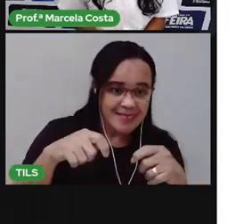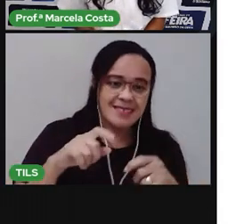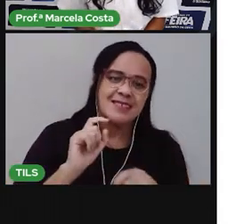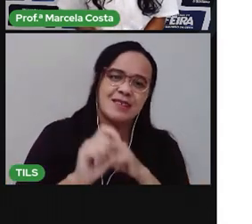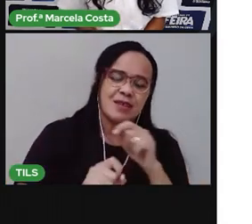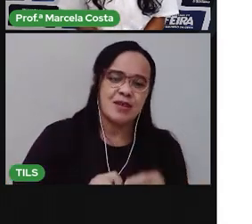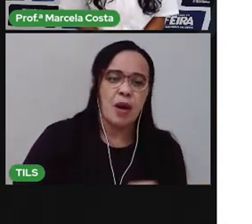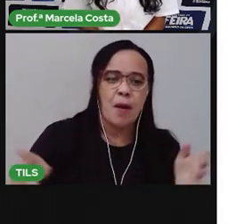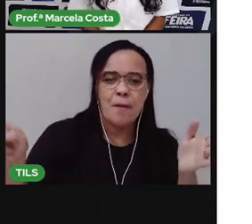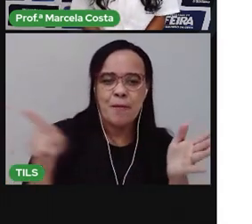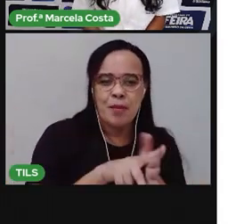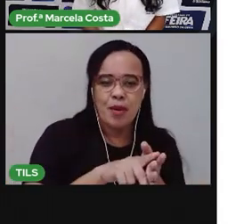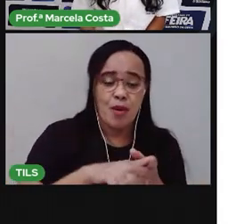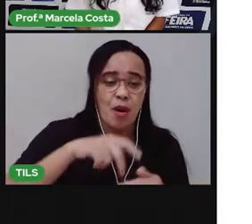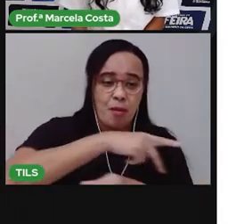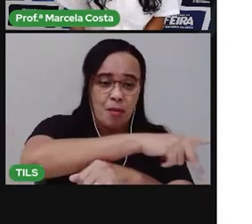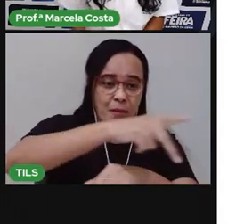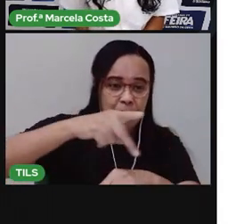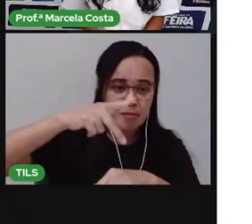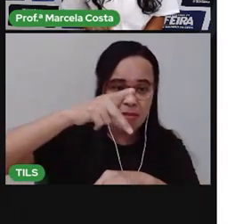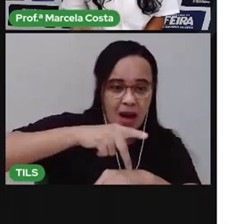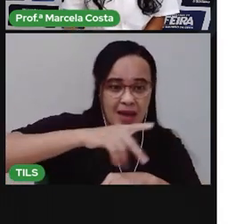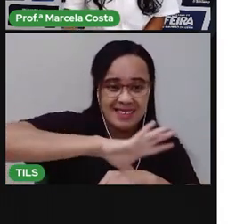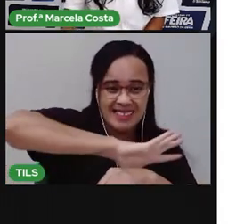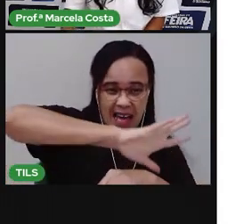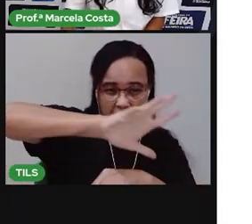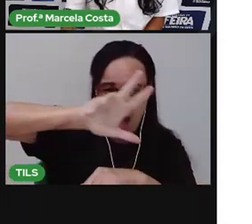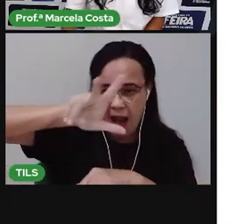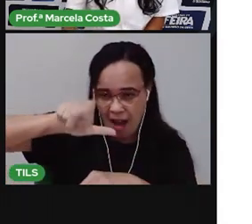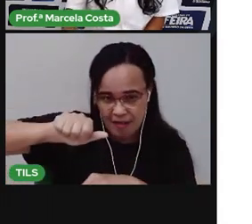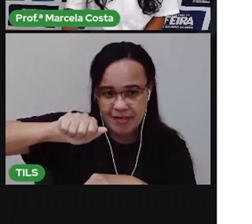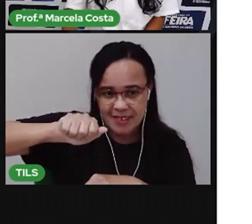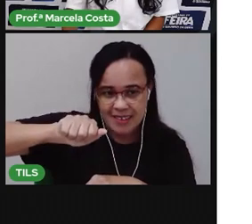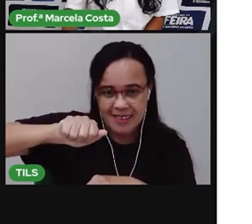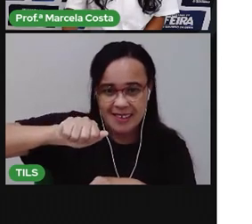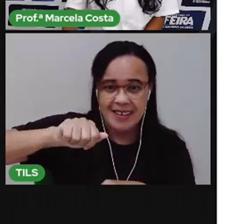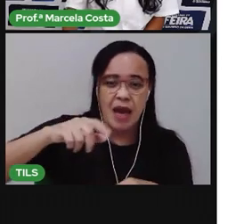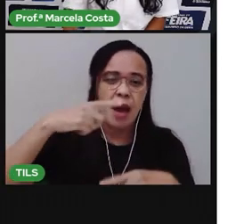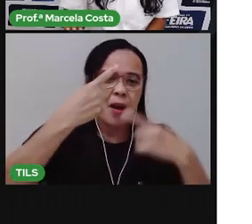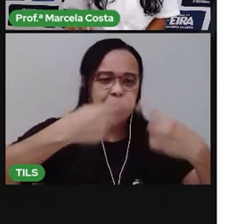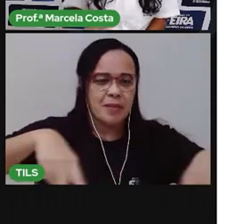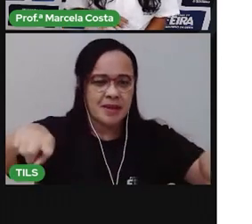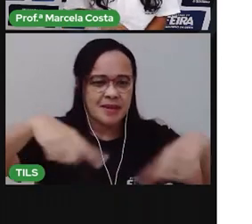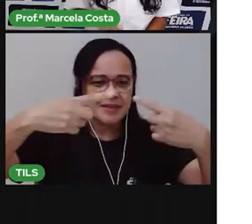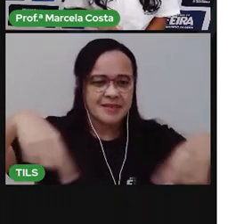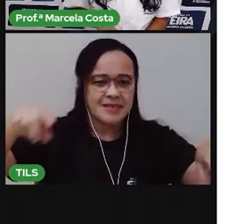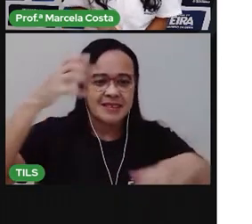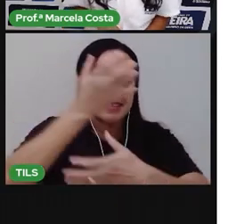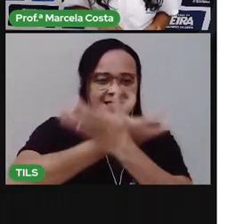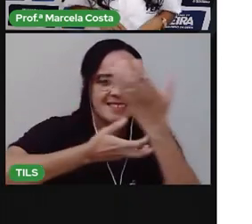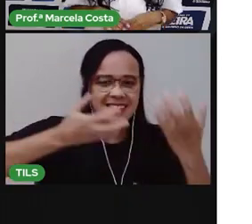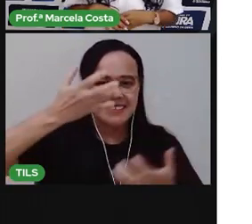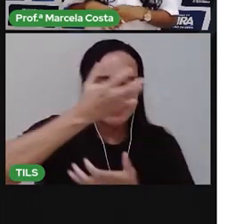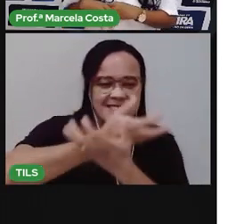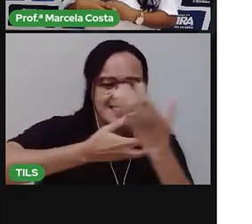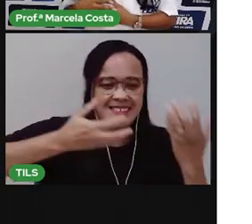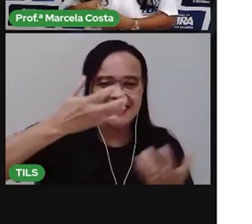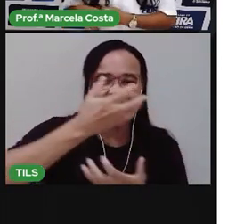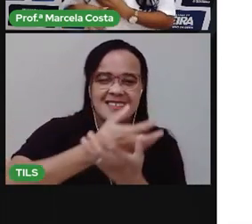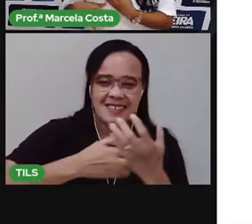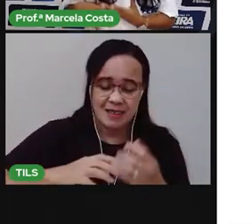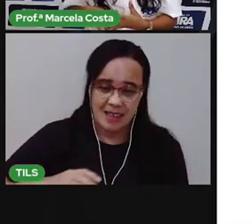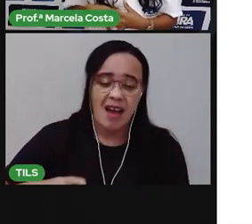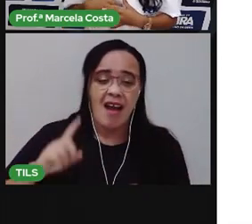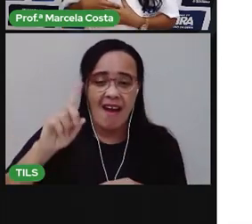brincadeira muito divertida, que chama Escravos de Jó. Essa brincadeira consiste em ter pelo